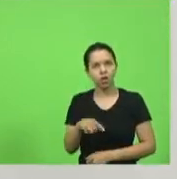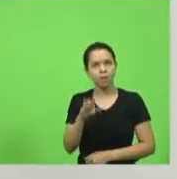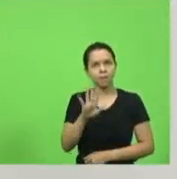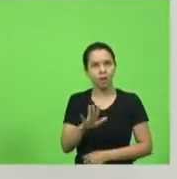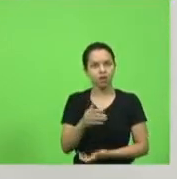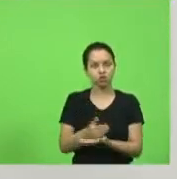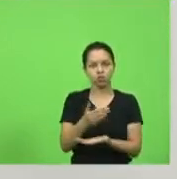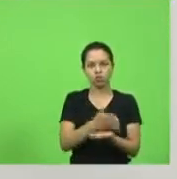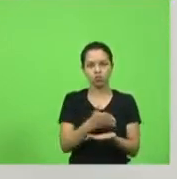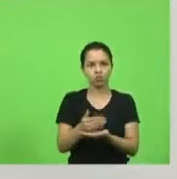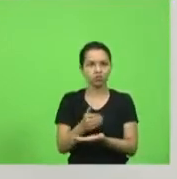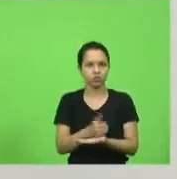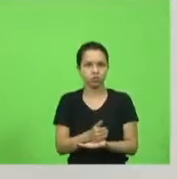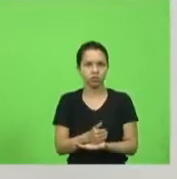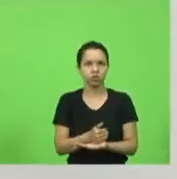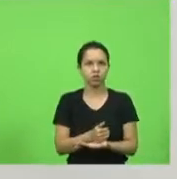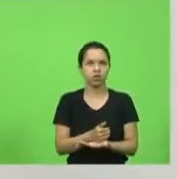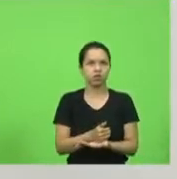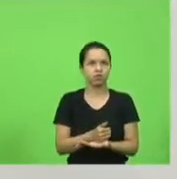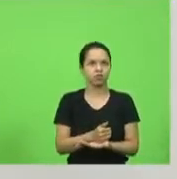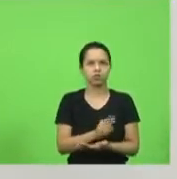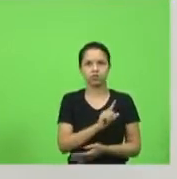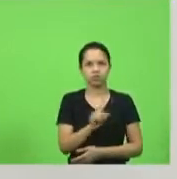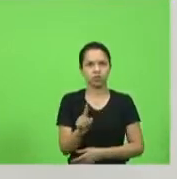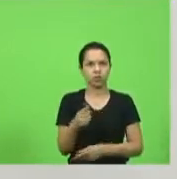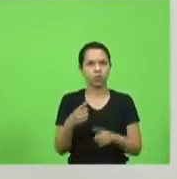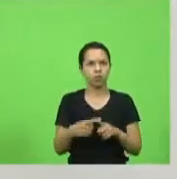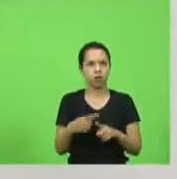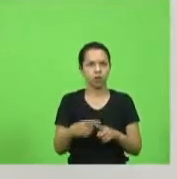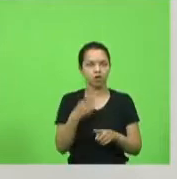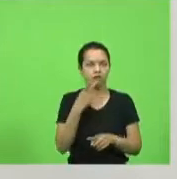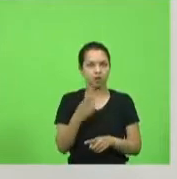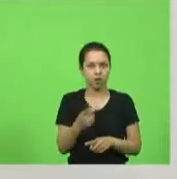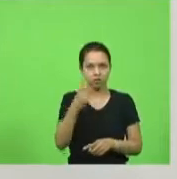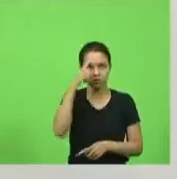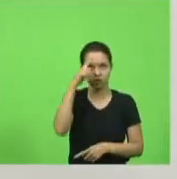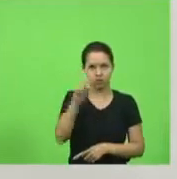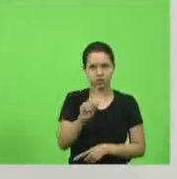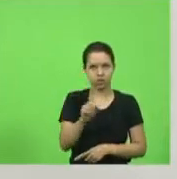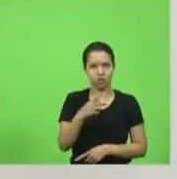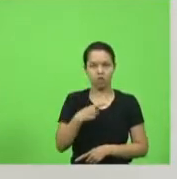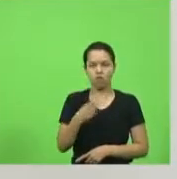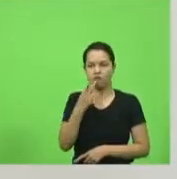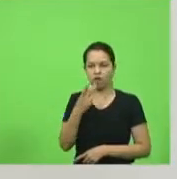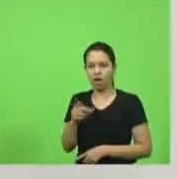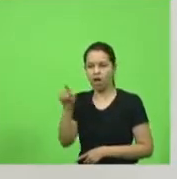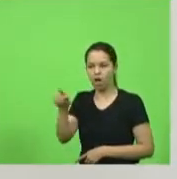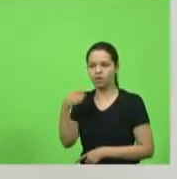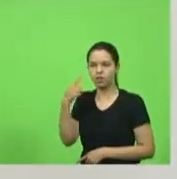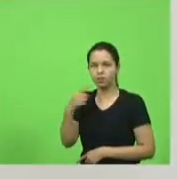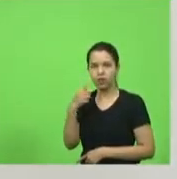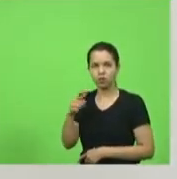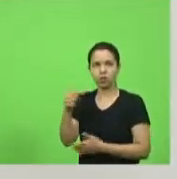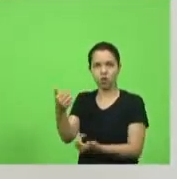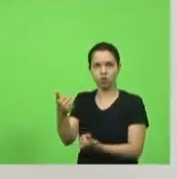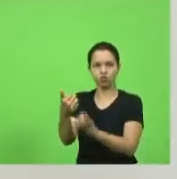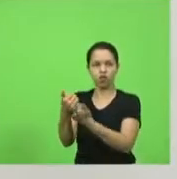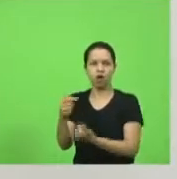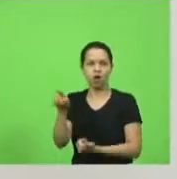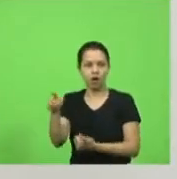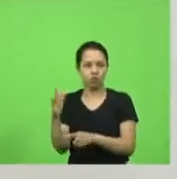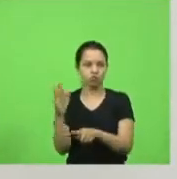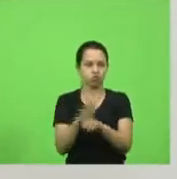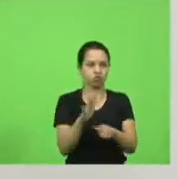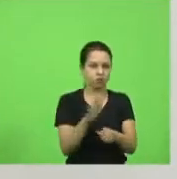não é feita por isso. Porque se vender aquela ideia, não, vou falar com o deputado tal, que ele vai trazer aqui o deputado bom, que traz